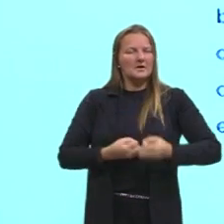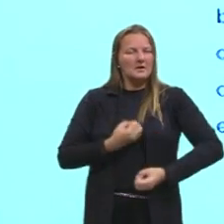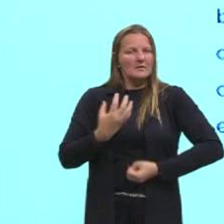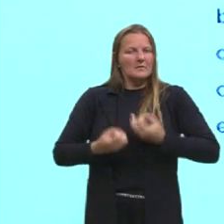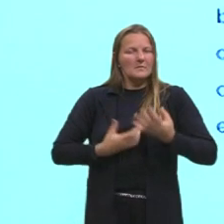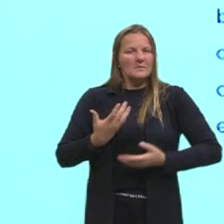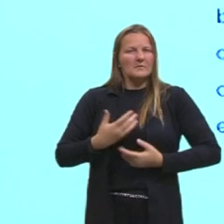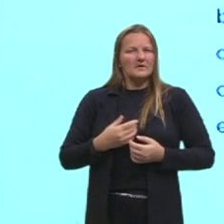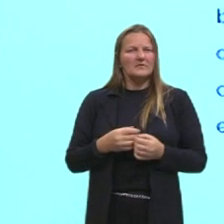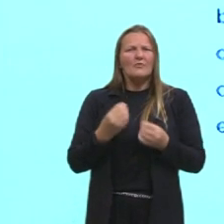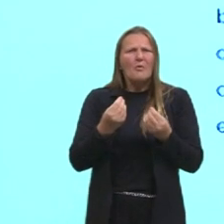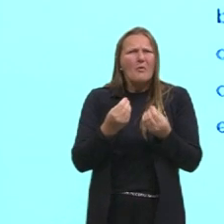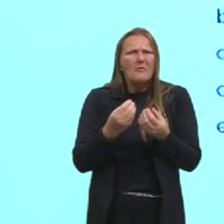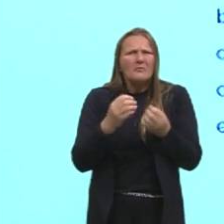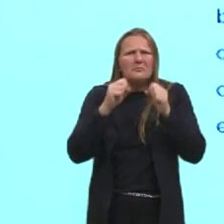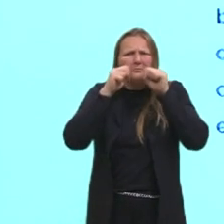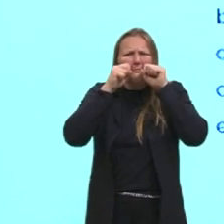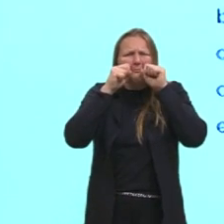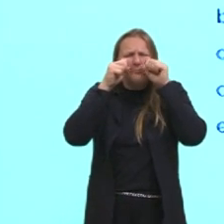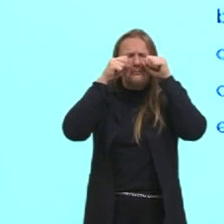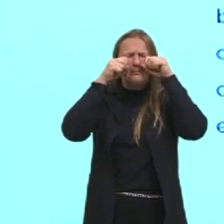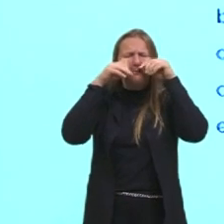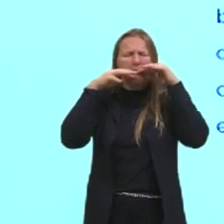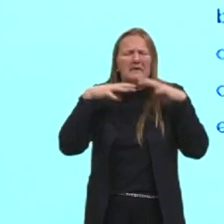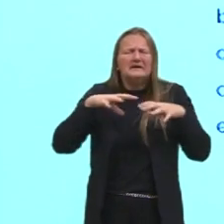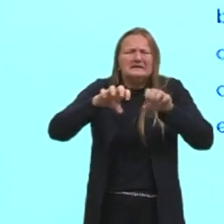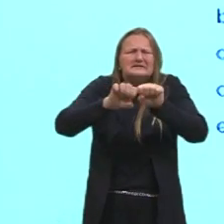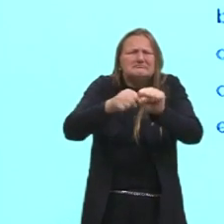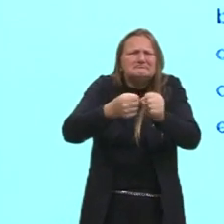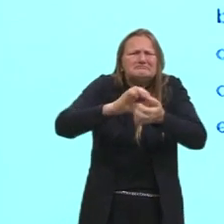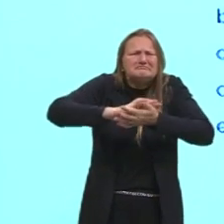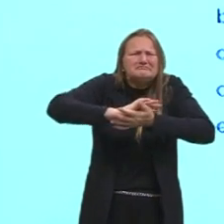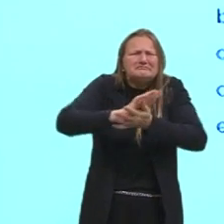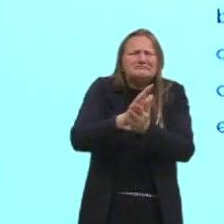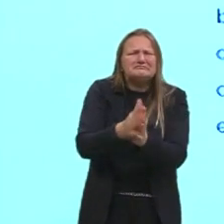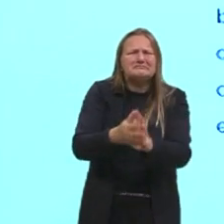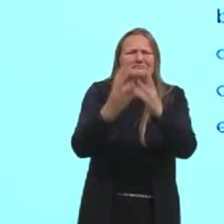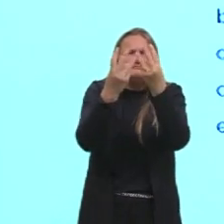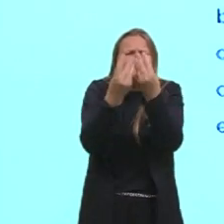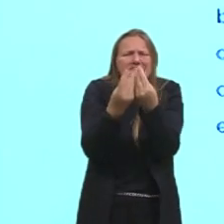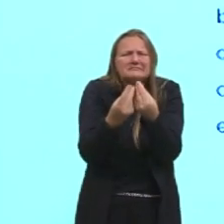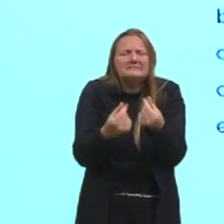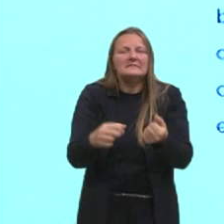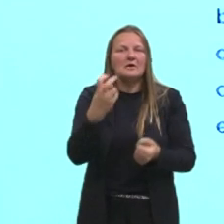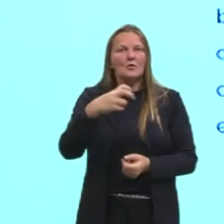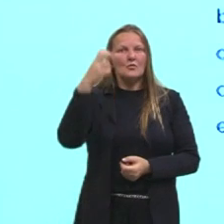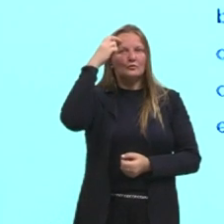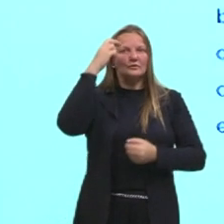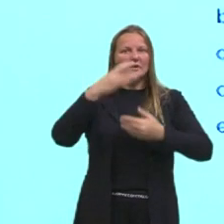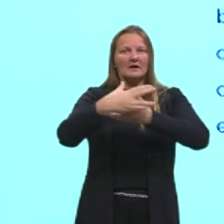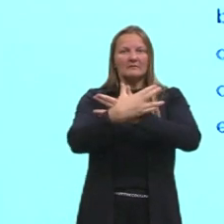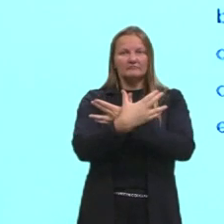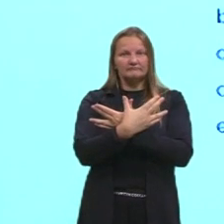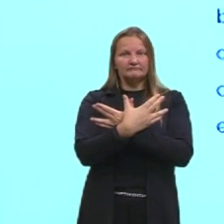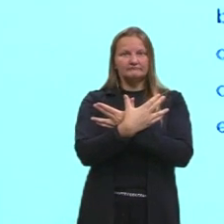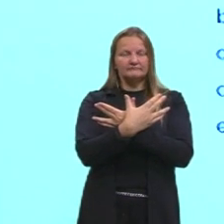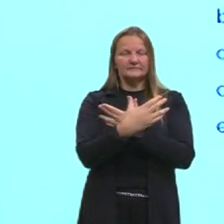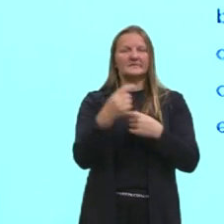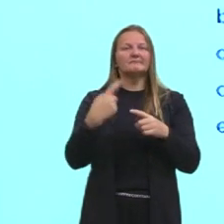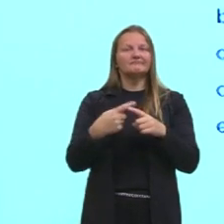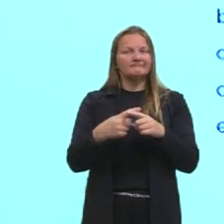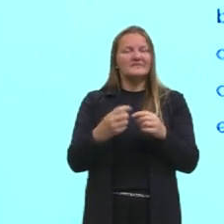tragédia causada pela destruição da cultura desse povo, que,